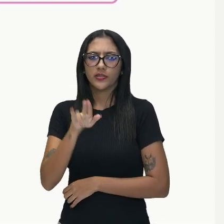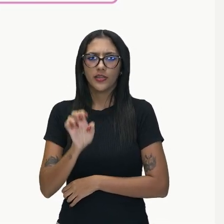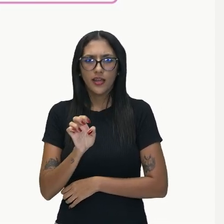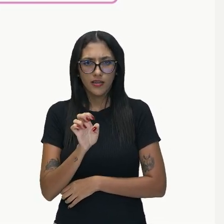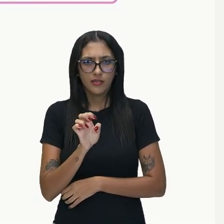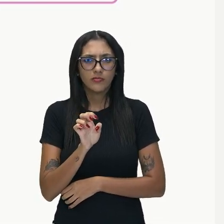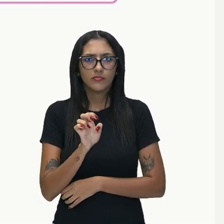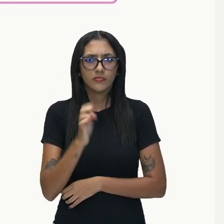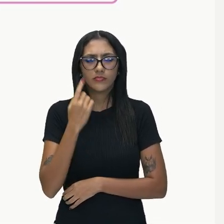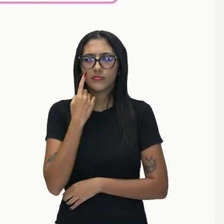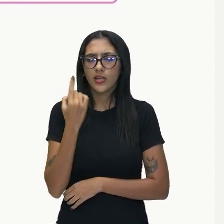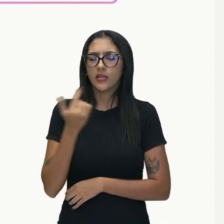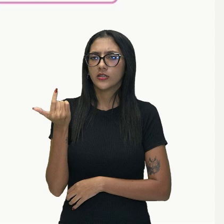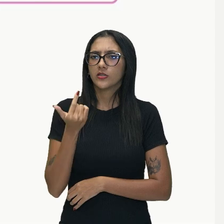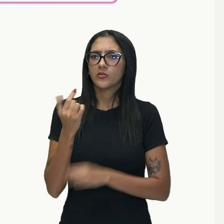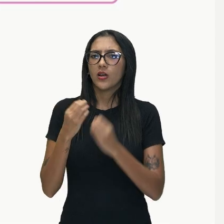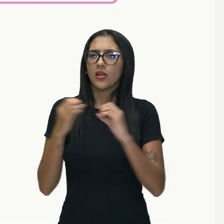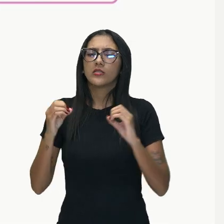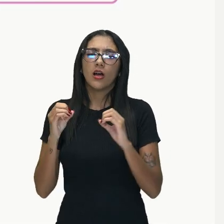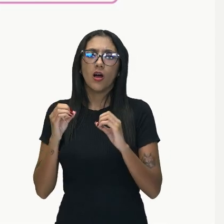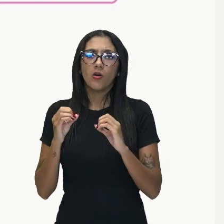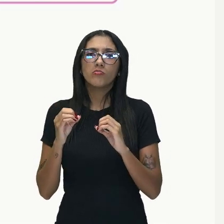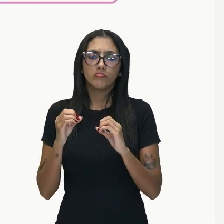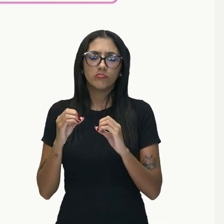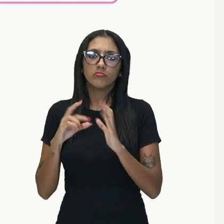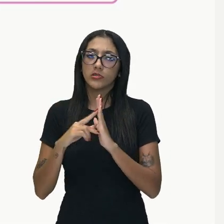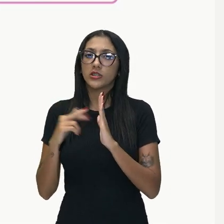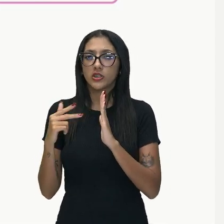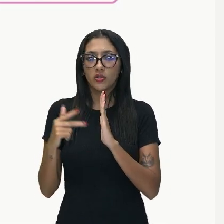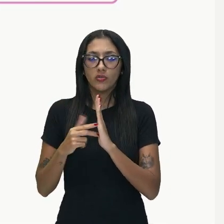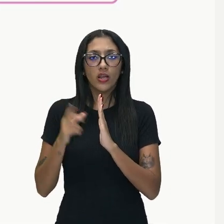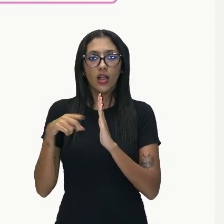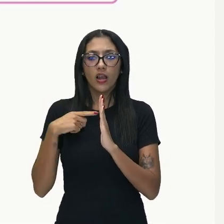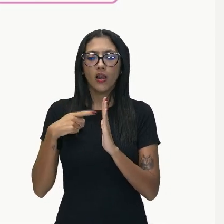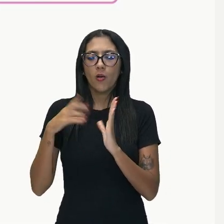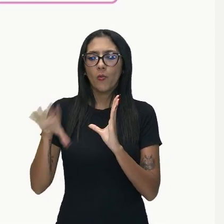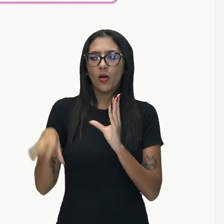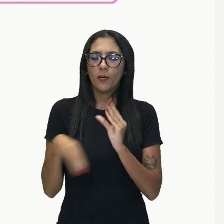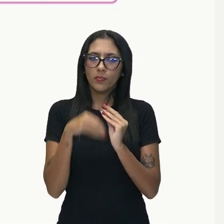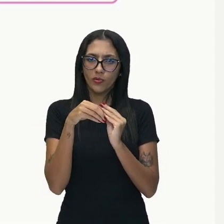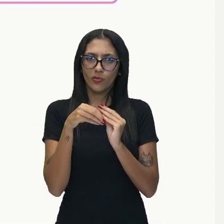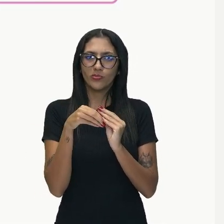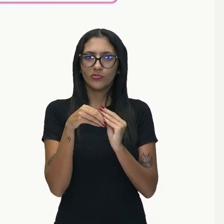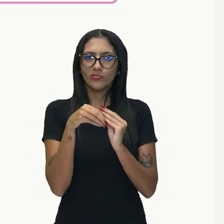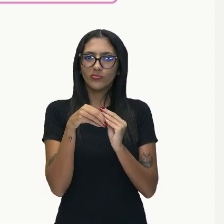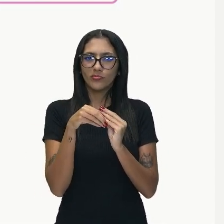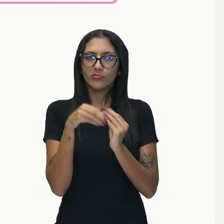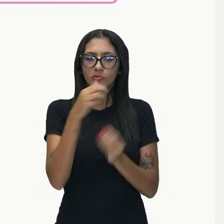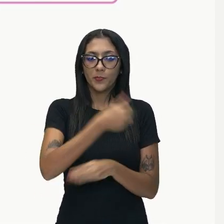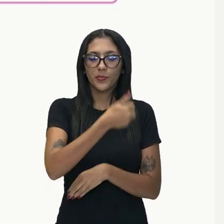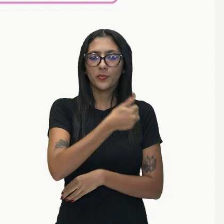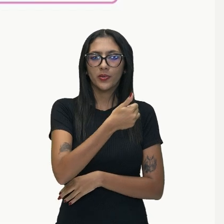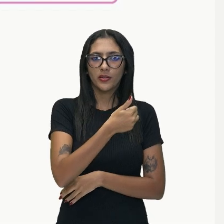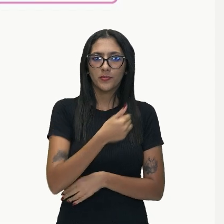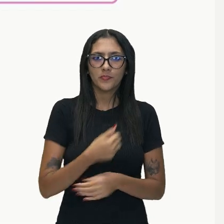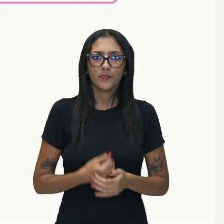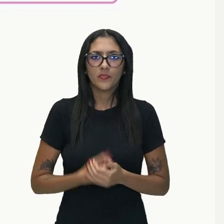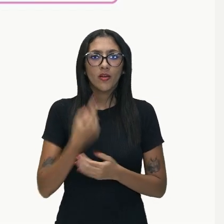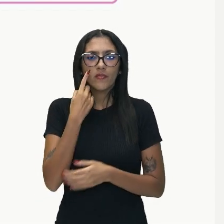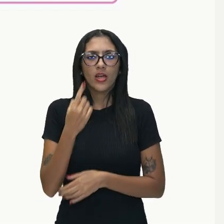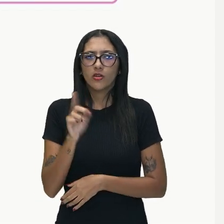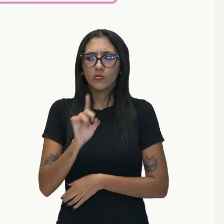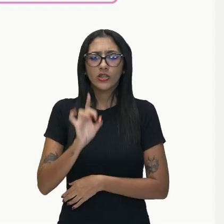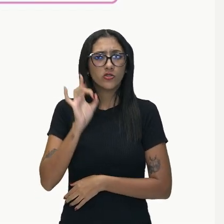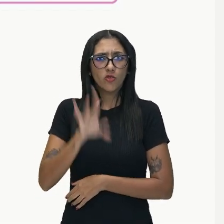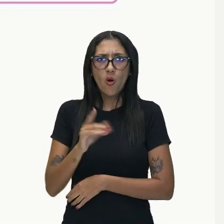resultado, um complemento nominal, certo? E observem que não é uma palavra apenas que